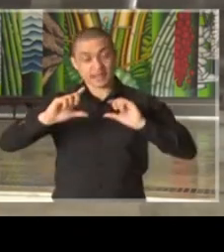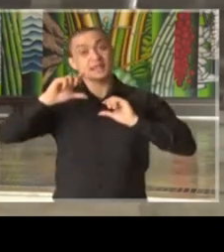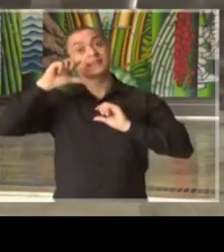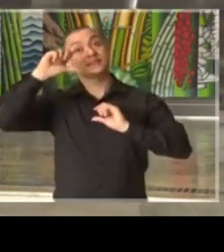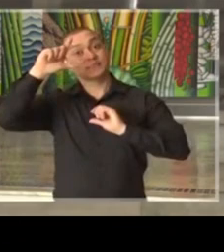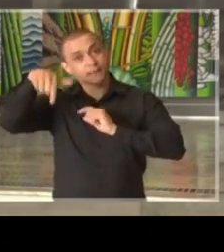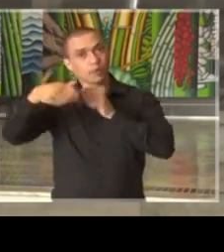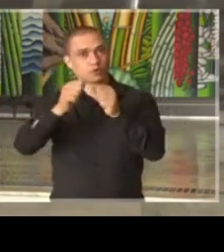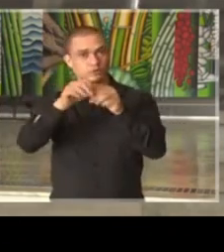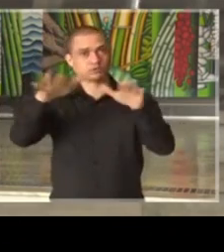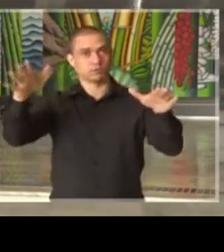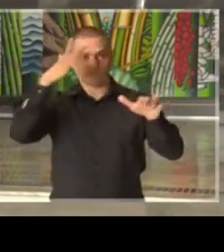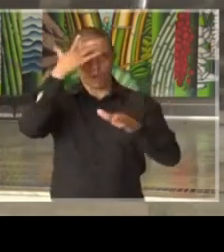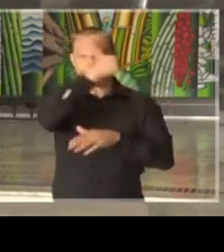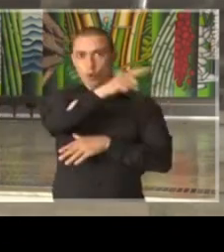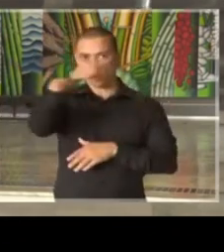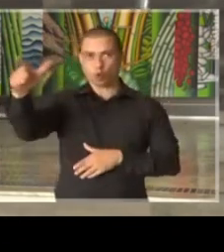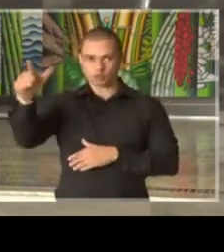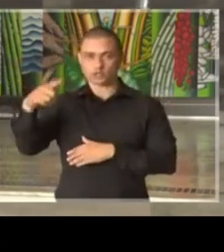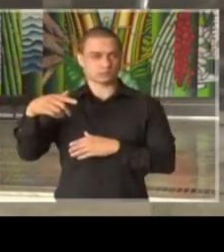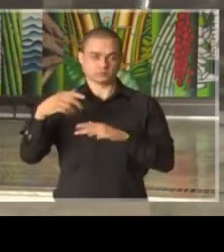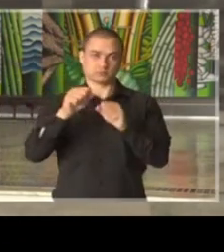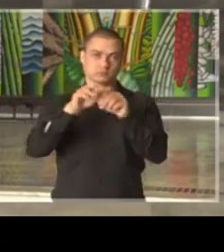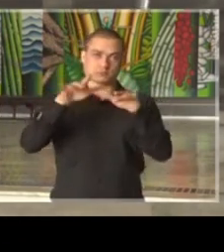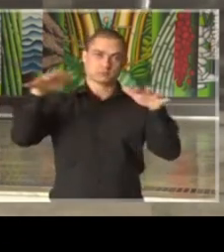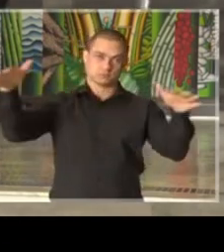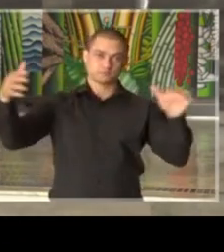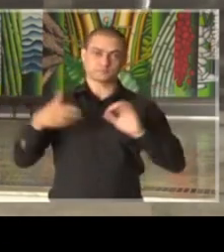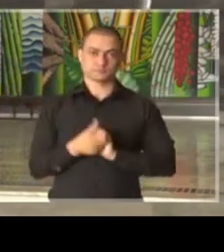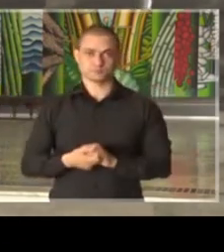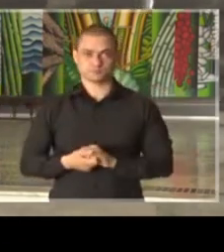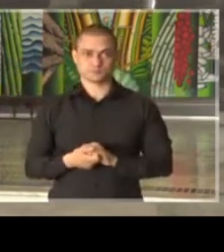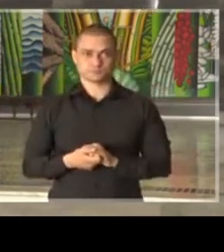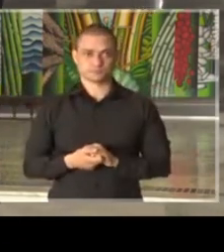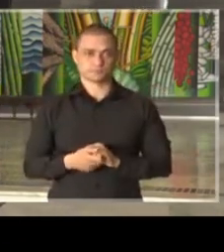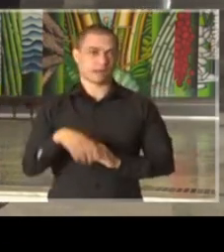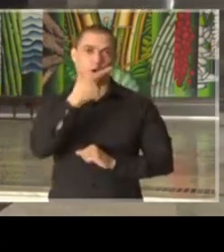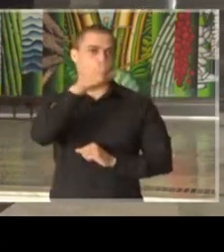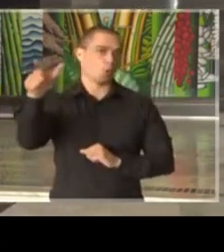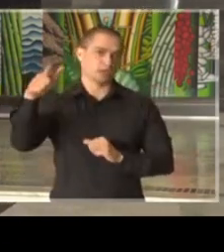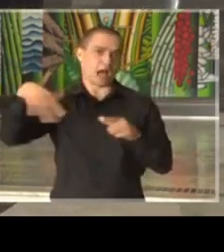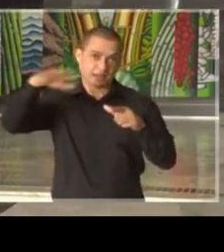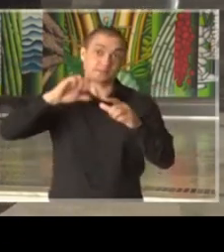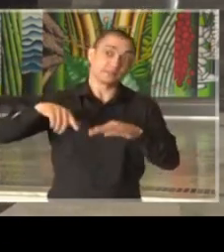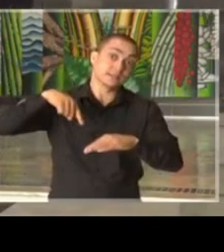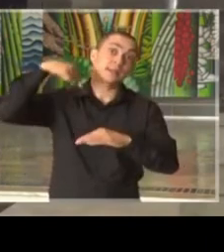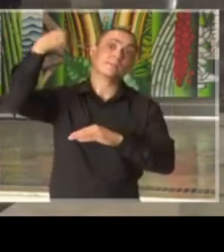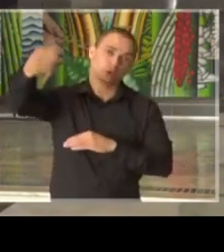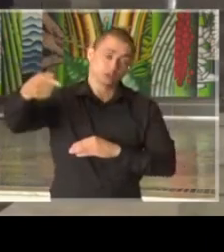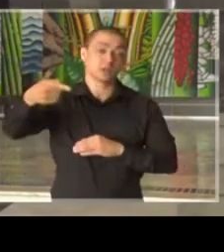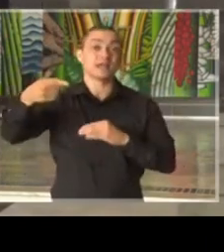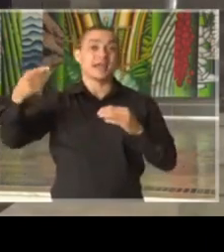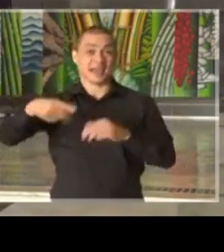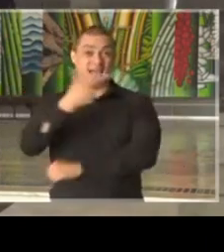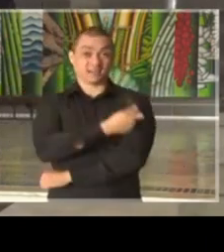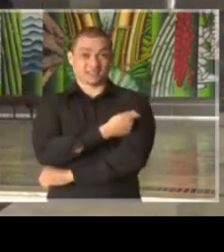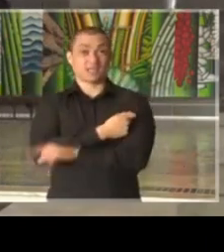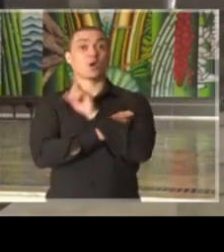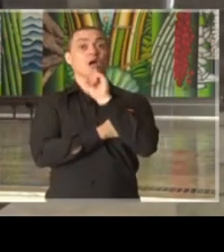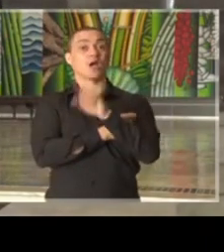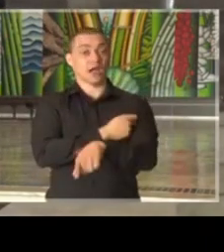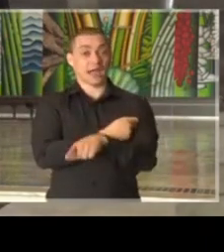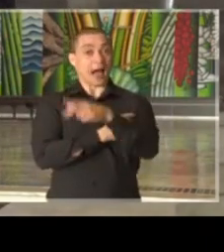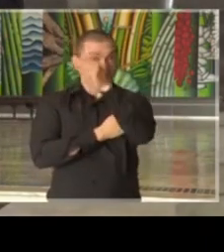então, correr ao longo do tempo todos os outros demais segmentos. A vacinação é feita pela